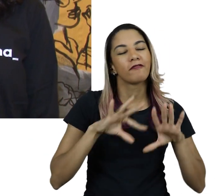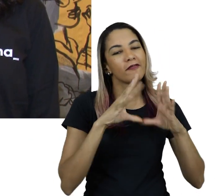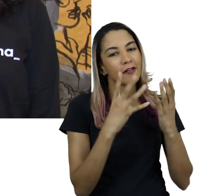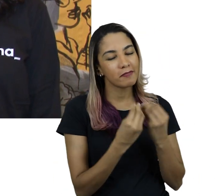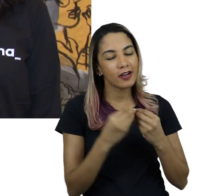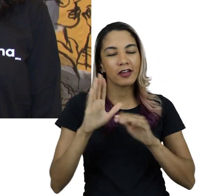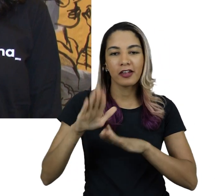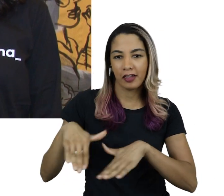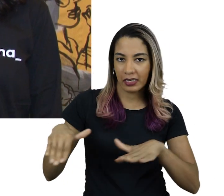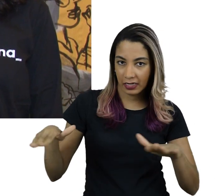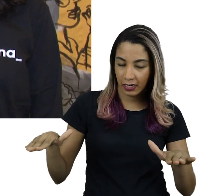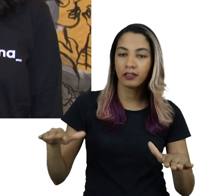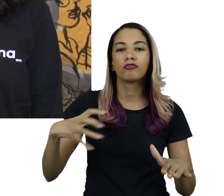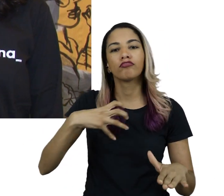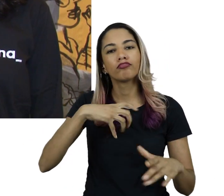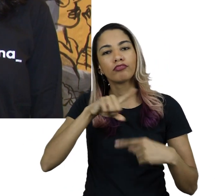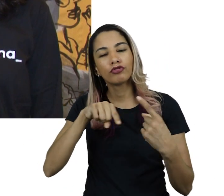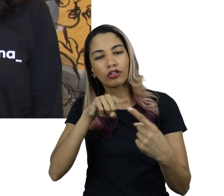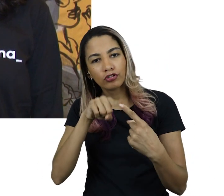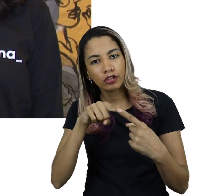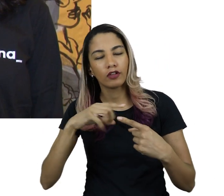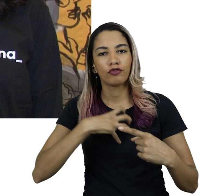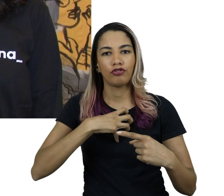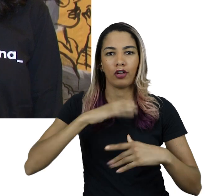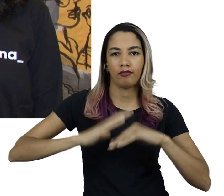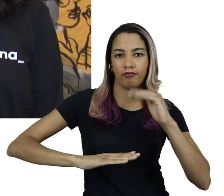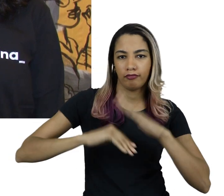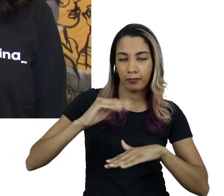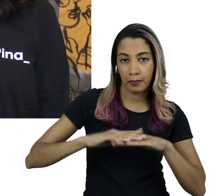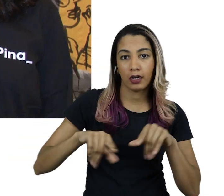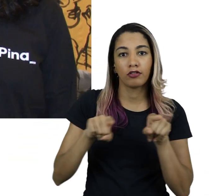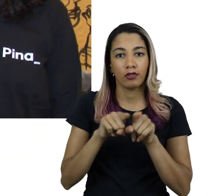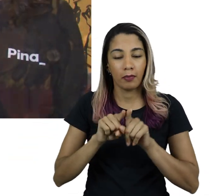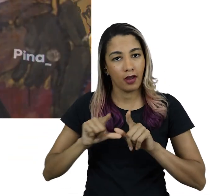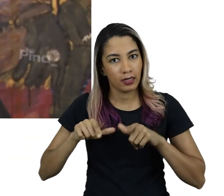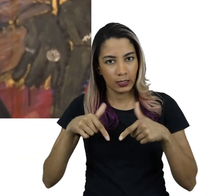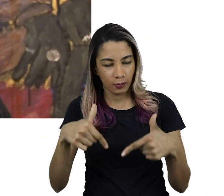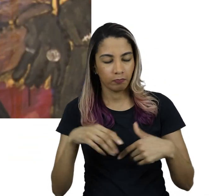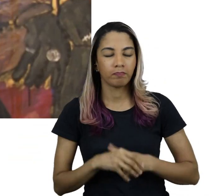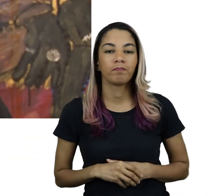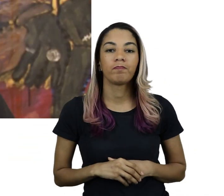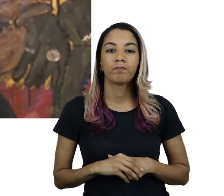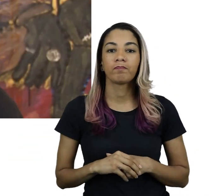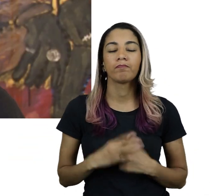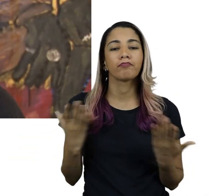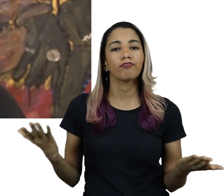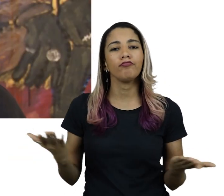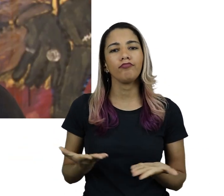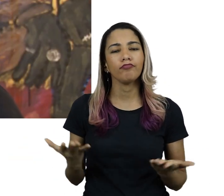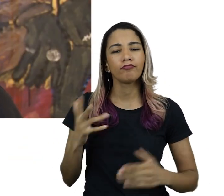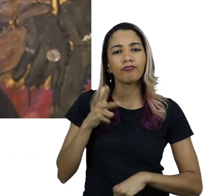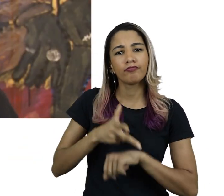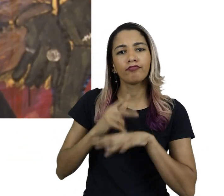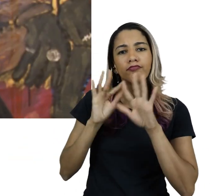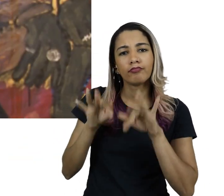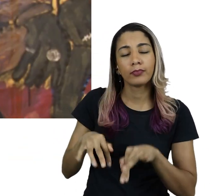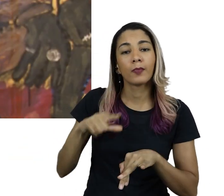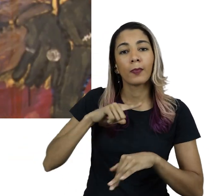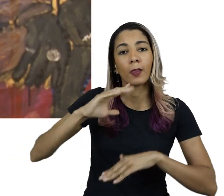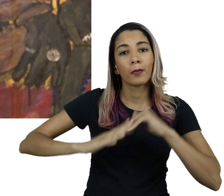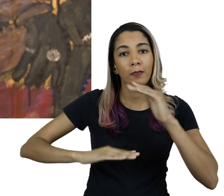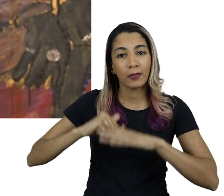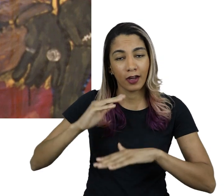famílias e crianças com seus objetivos, formas de trabalho e ações. Além disso, ao final será possível